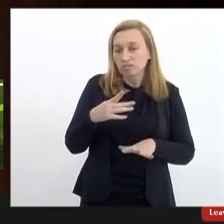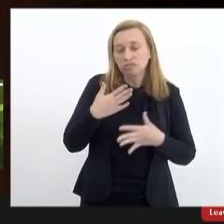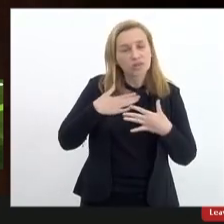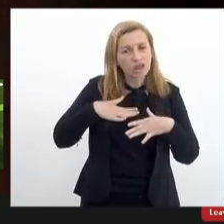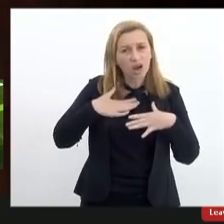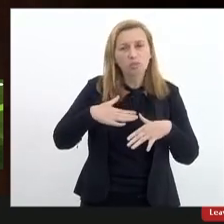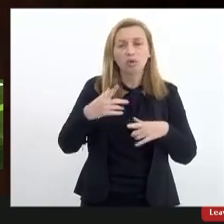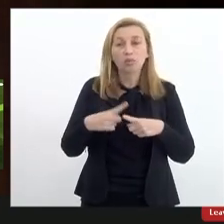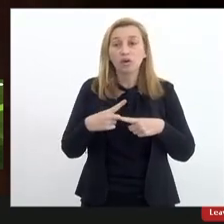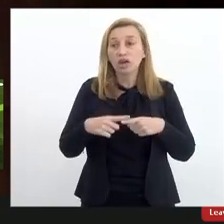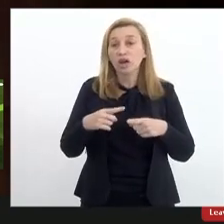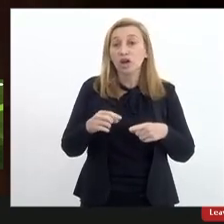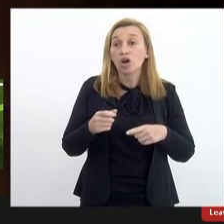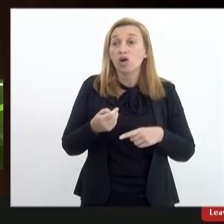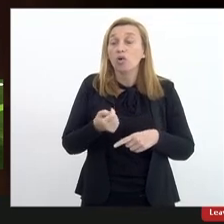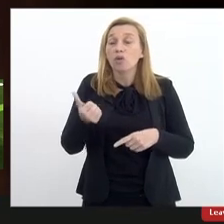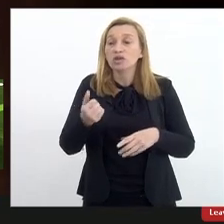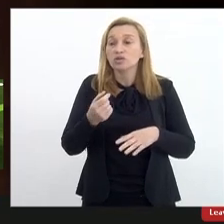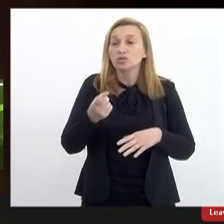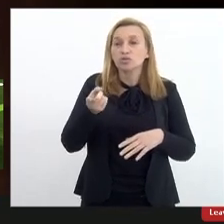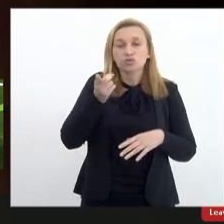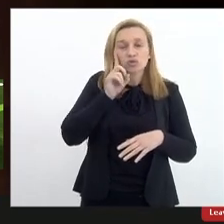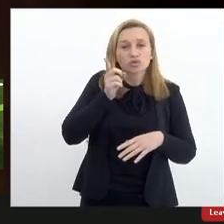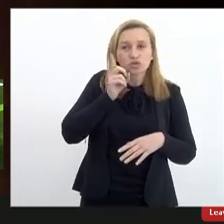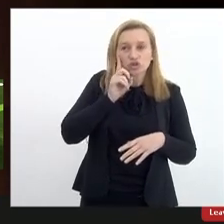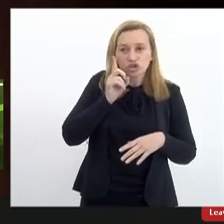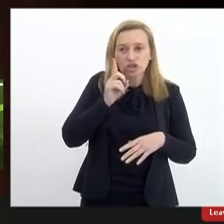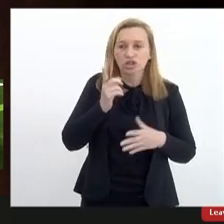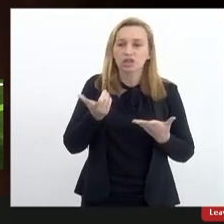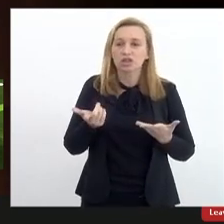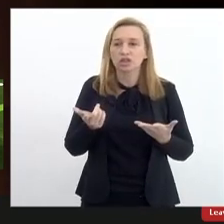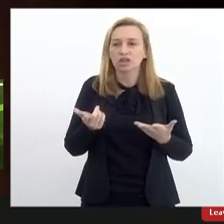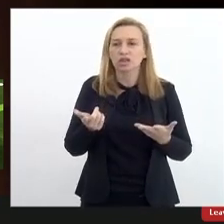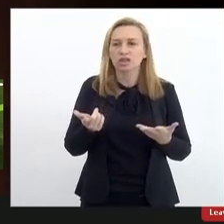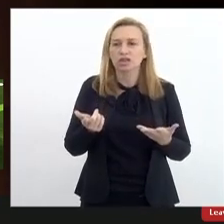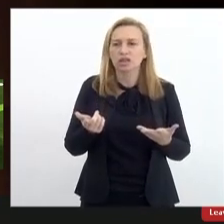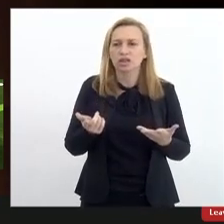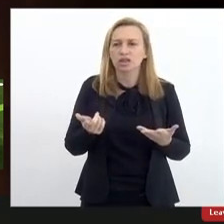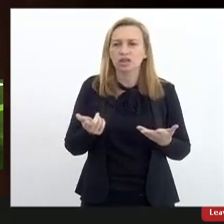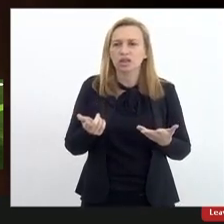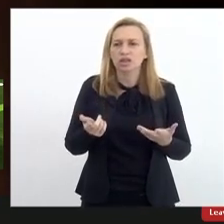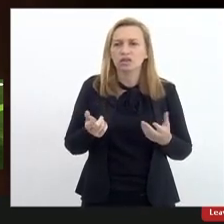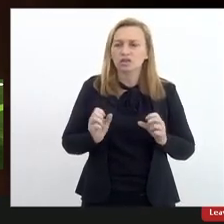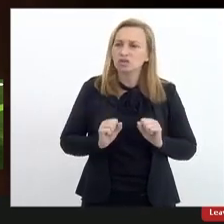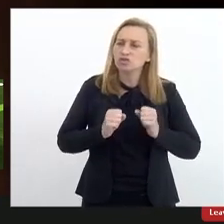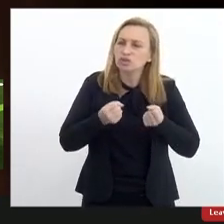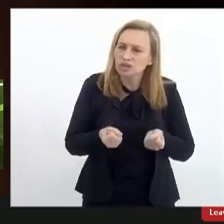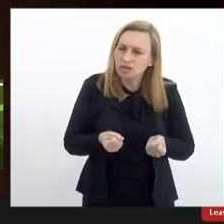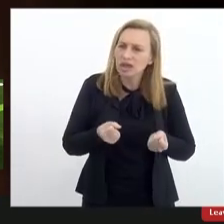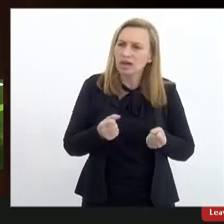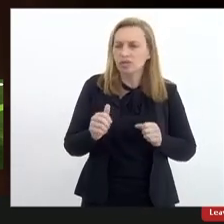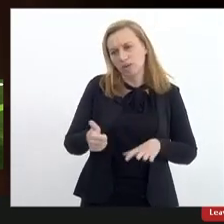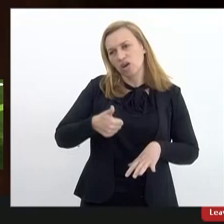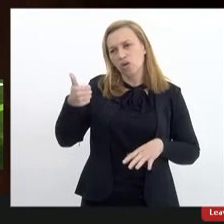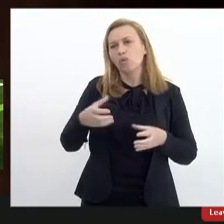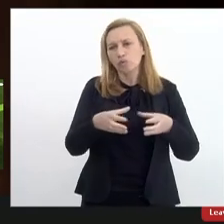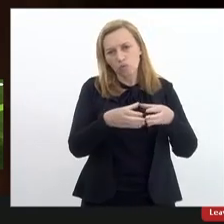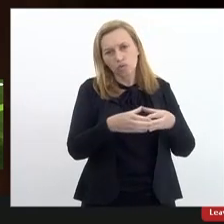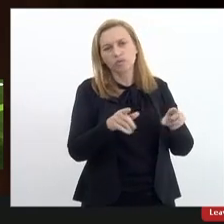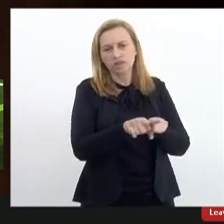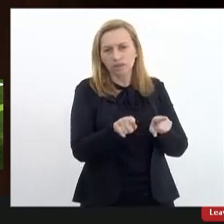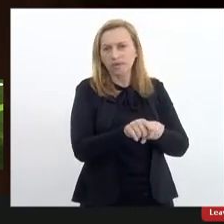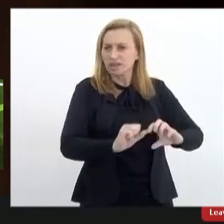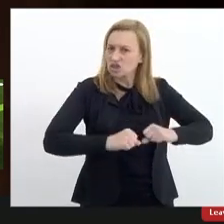porque quase todos os dias dois pedidos no conselho então tento fazer o meu melhor a equipe tenta fazer o melhor tenho